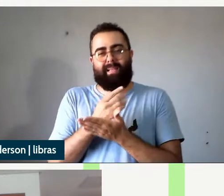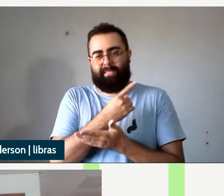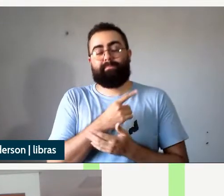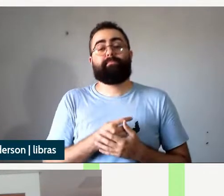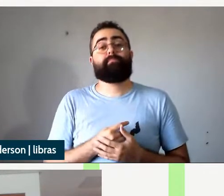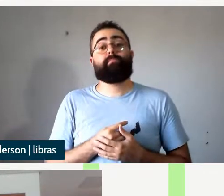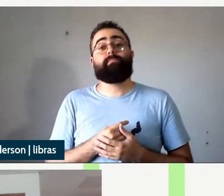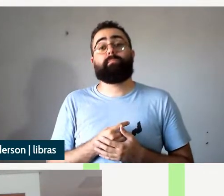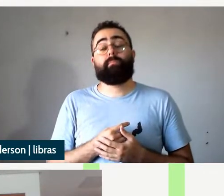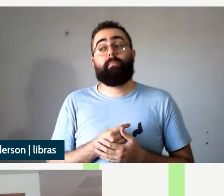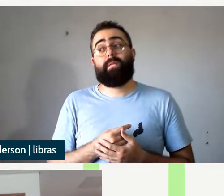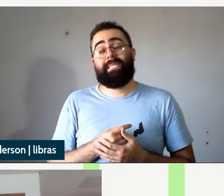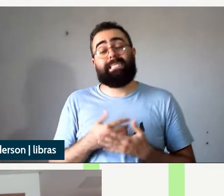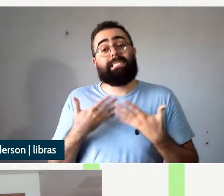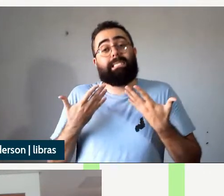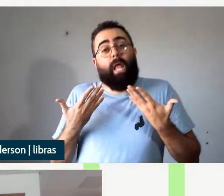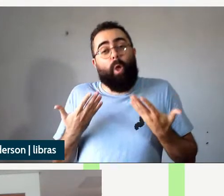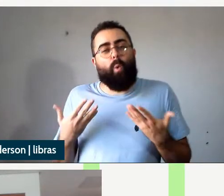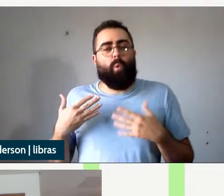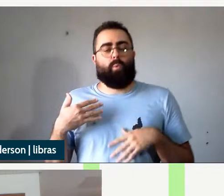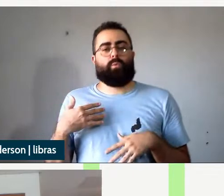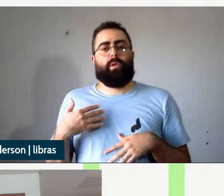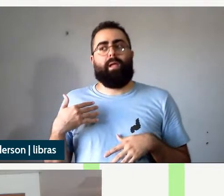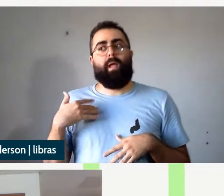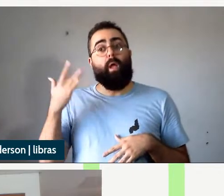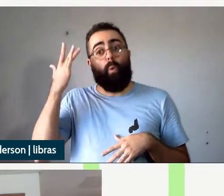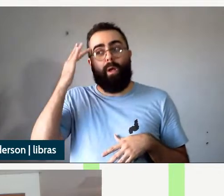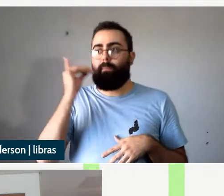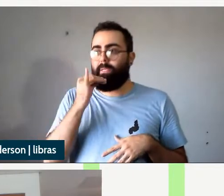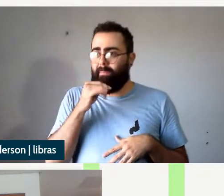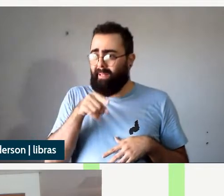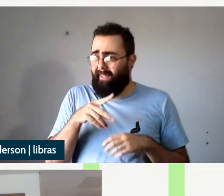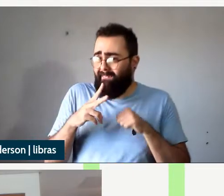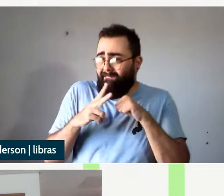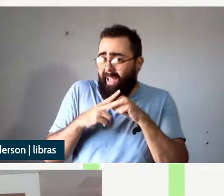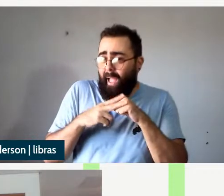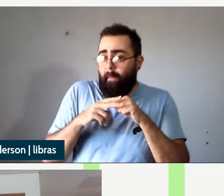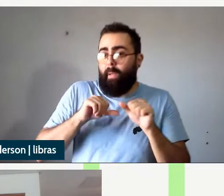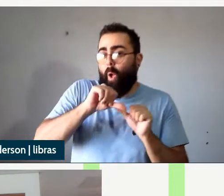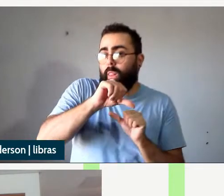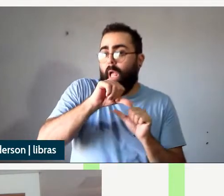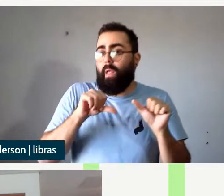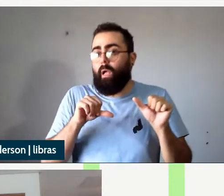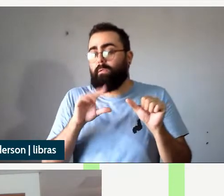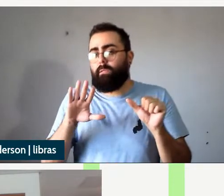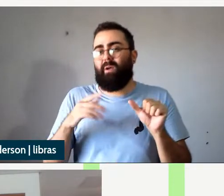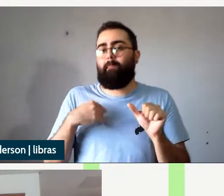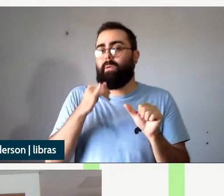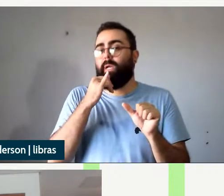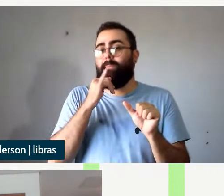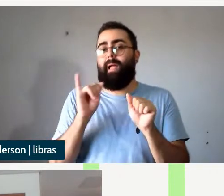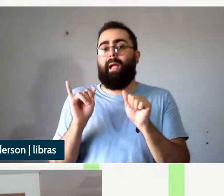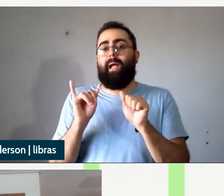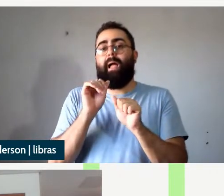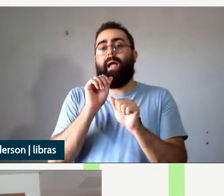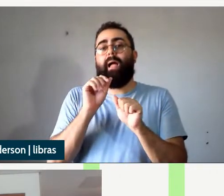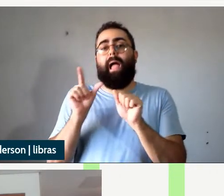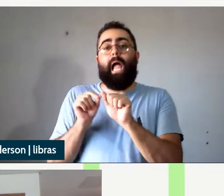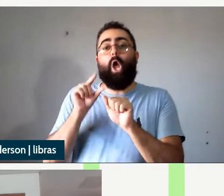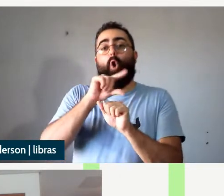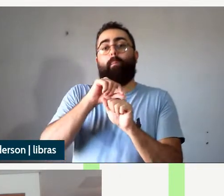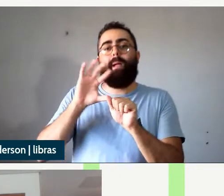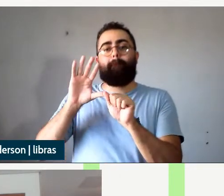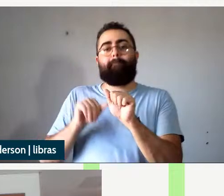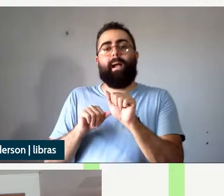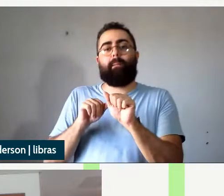essa então não seriam alternâncias verbais no sentido de que há um apagamento de um argumento e o alçamento de outro sabe